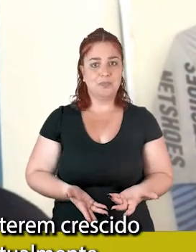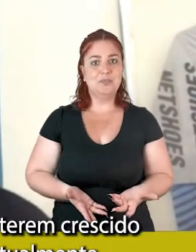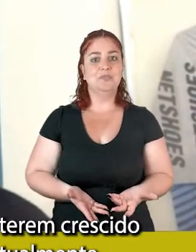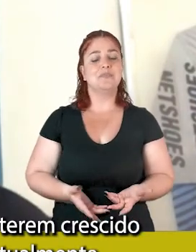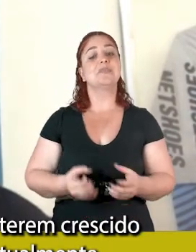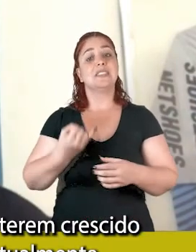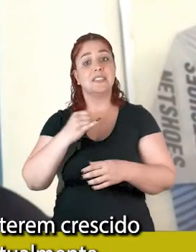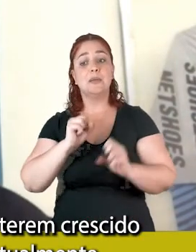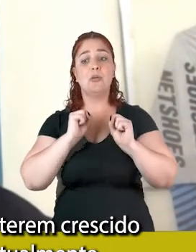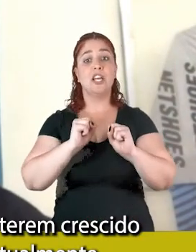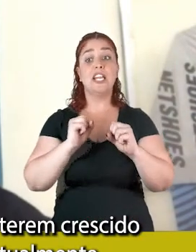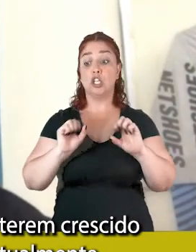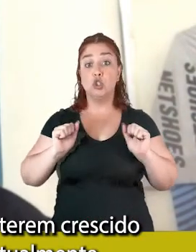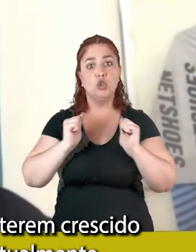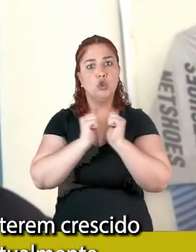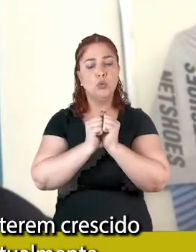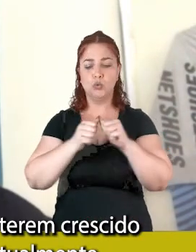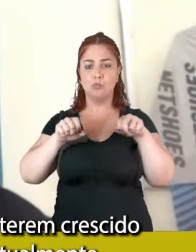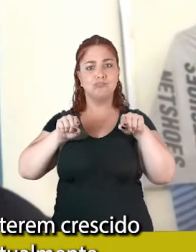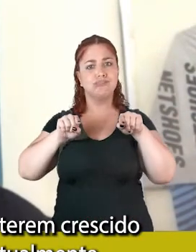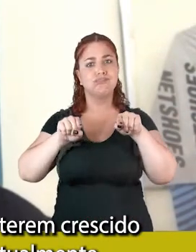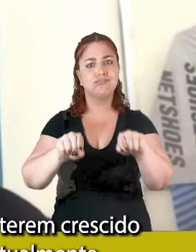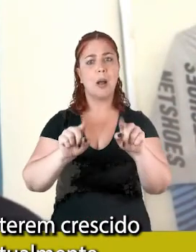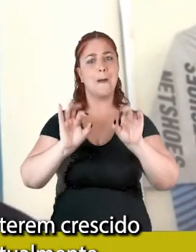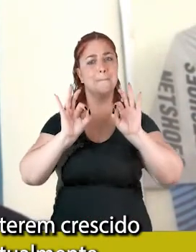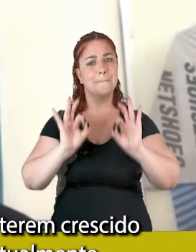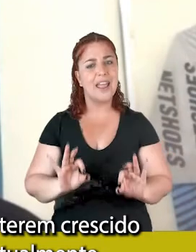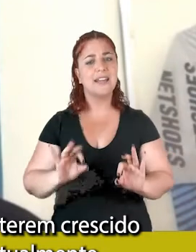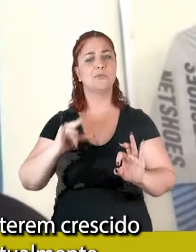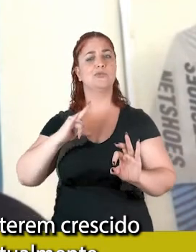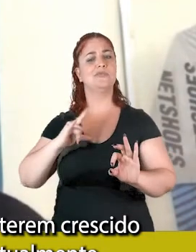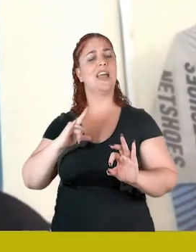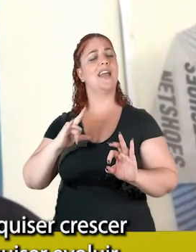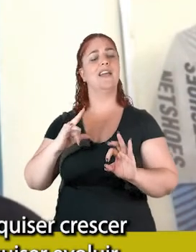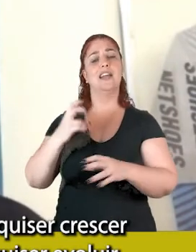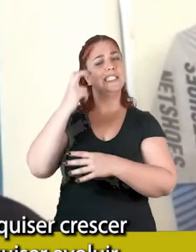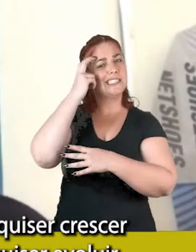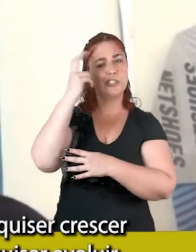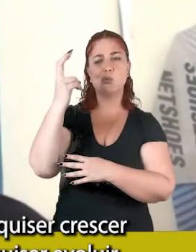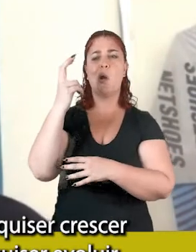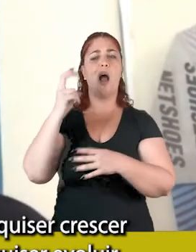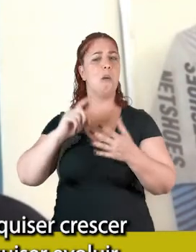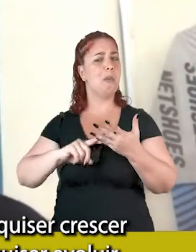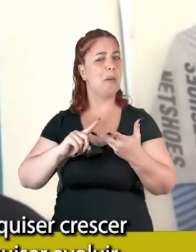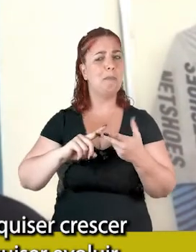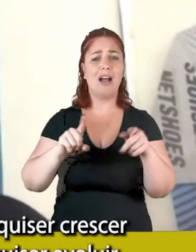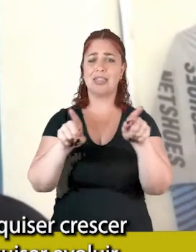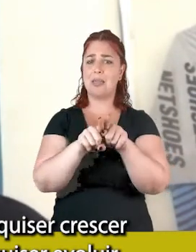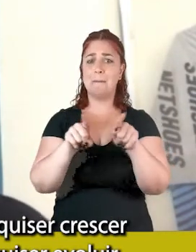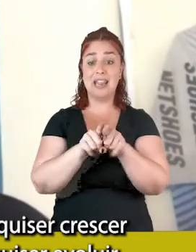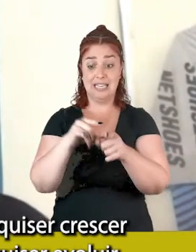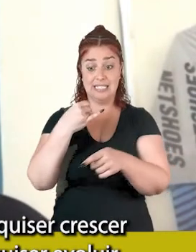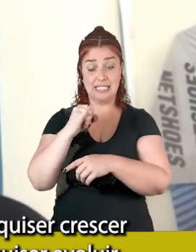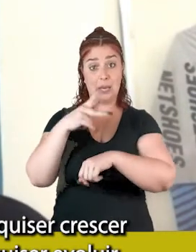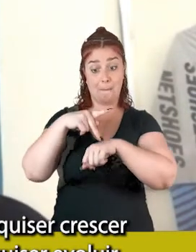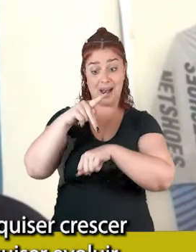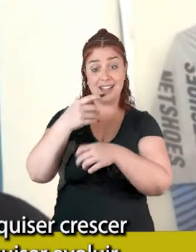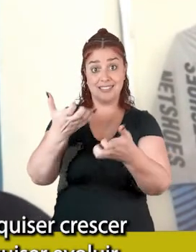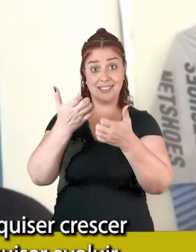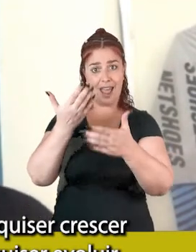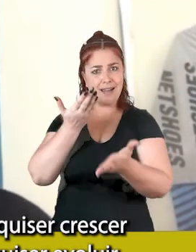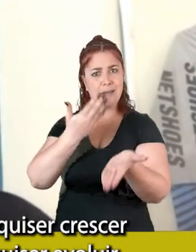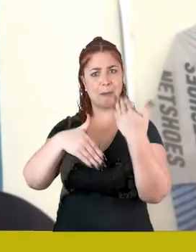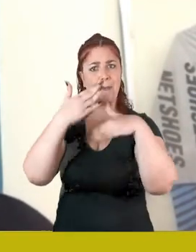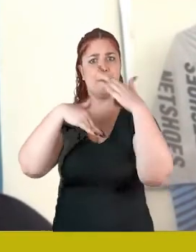sendo que poderiam todos terem crescido financeiramente, intelectualmente, então é isso. Se o nosso país quiser crescer